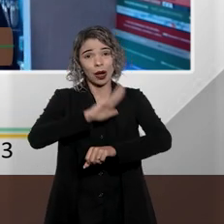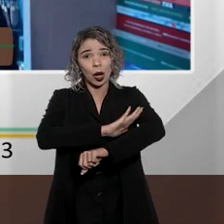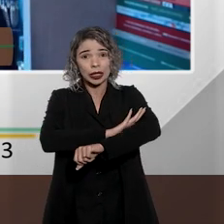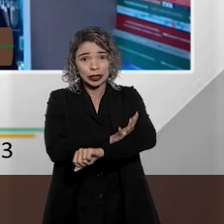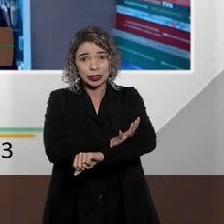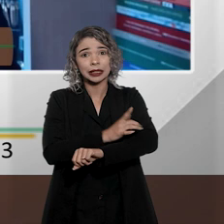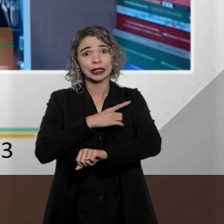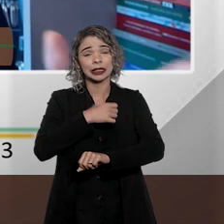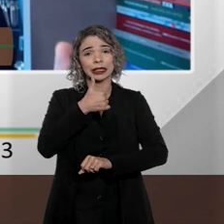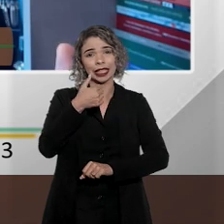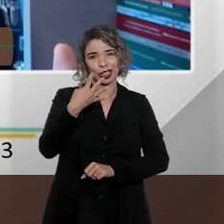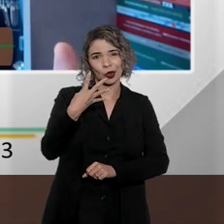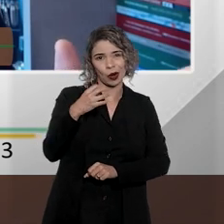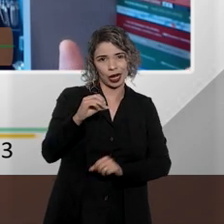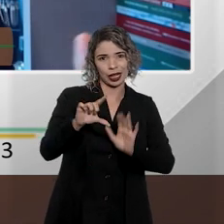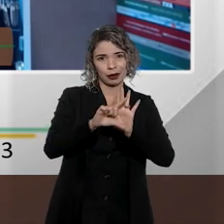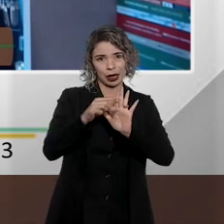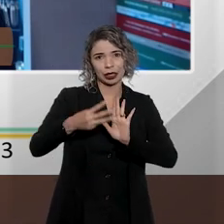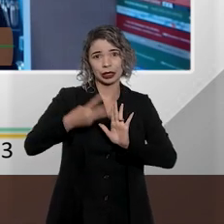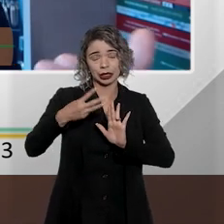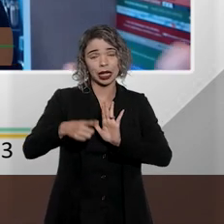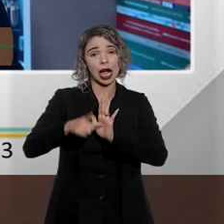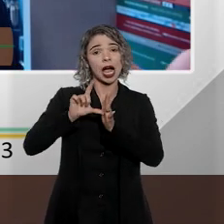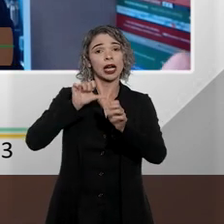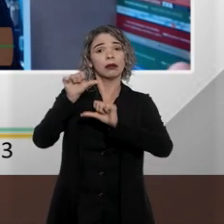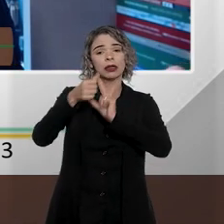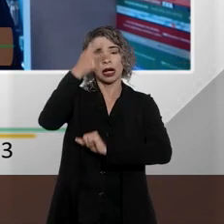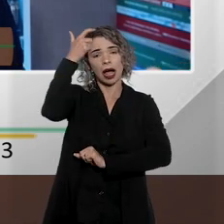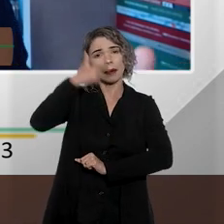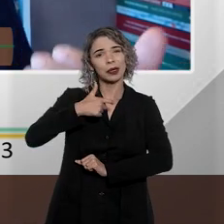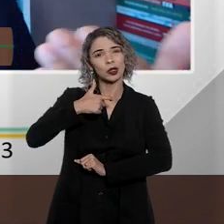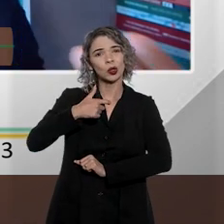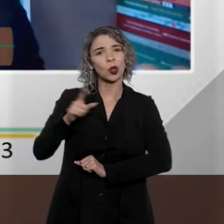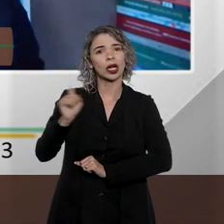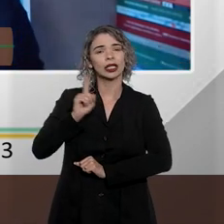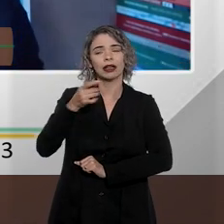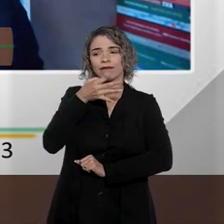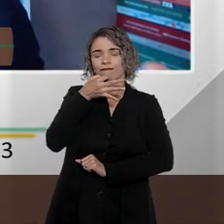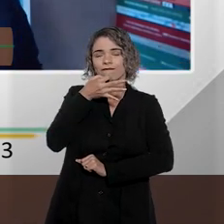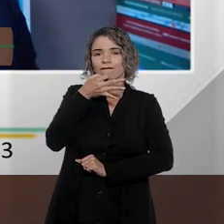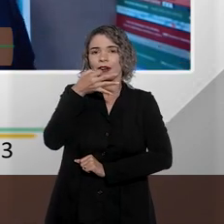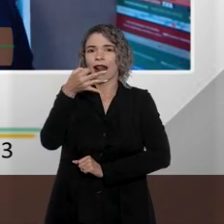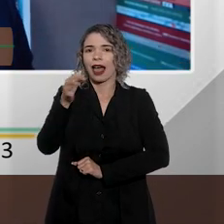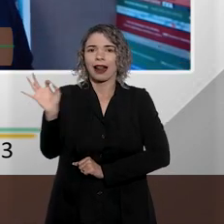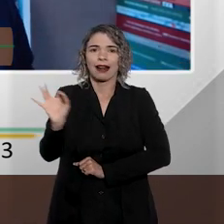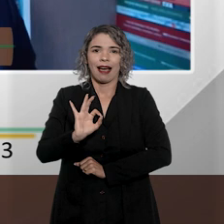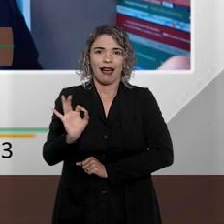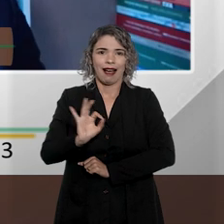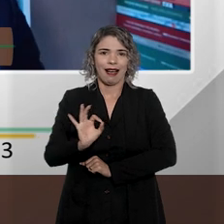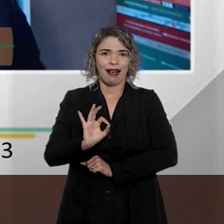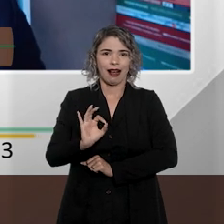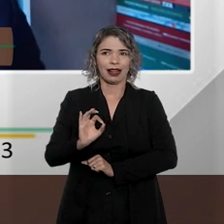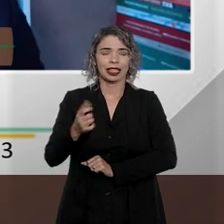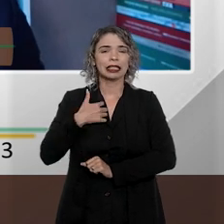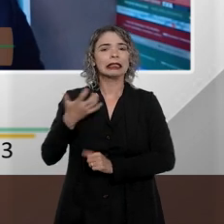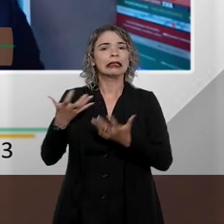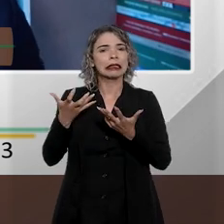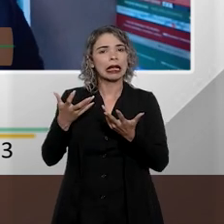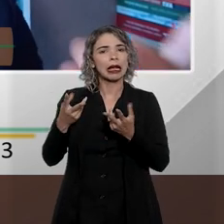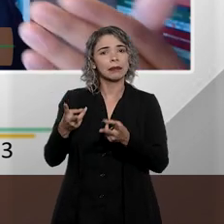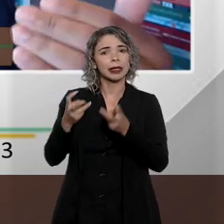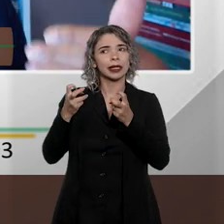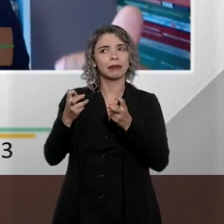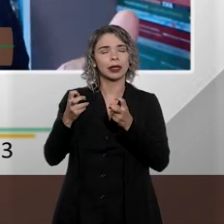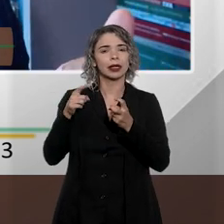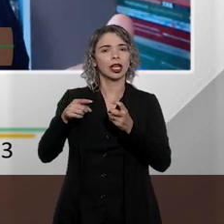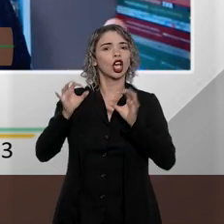140, parágrafo 3º, antes da mudança, essa vítima do racismo, ela não se manifestando no sentido de que desejava ver a percepção,